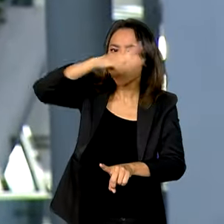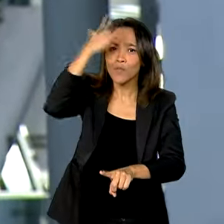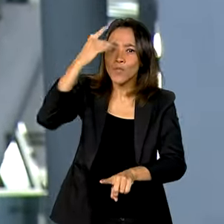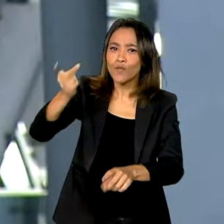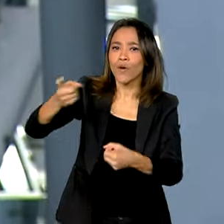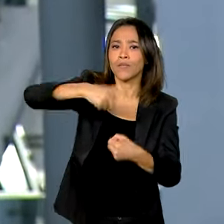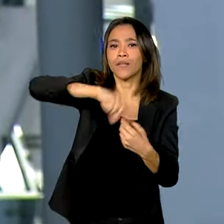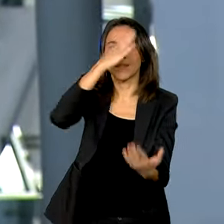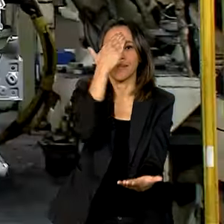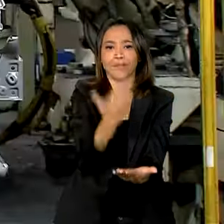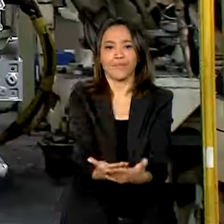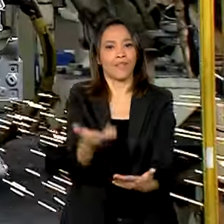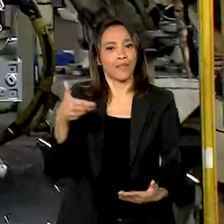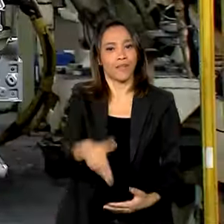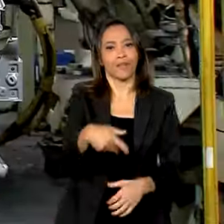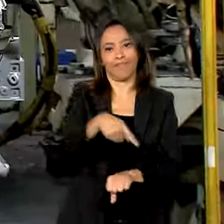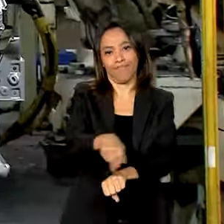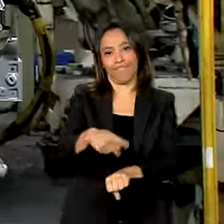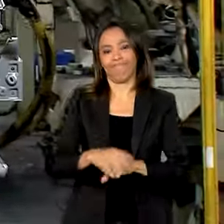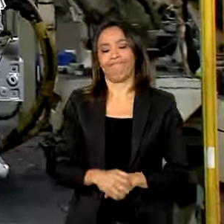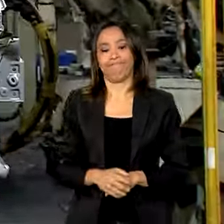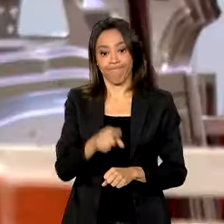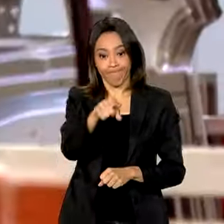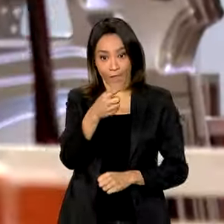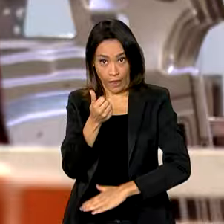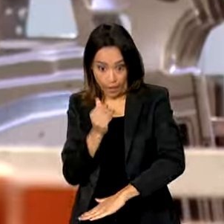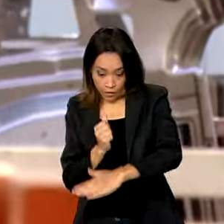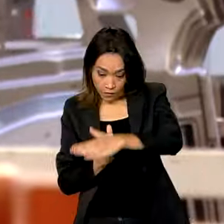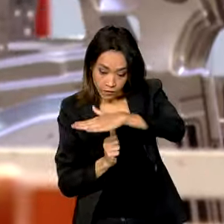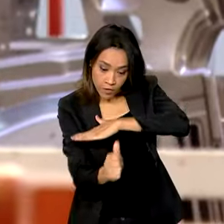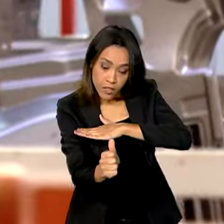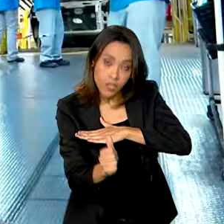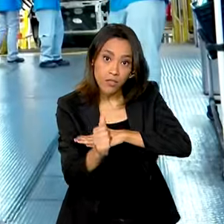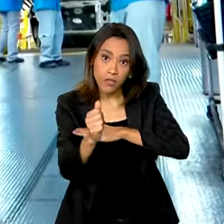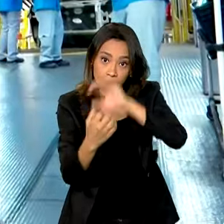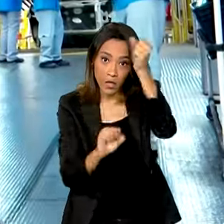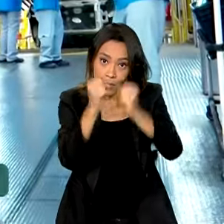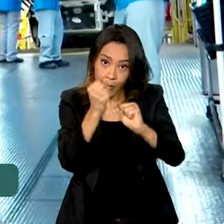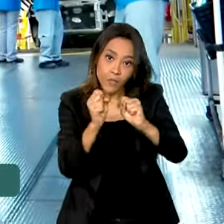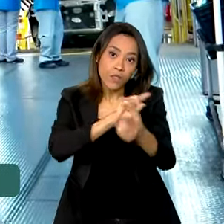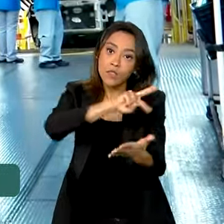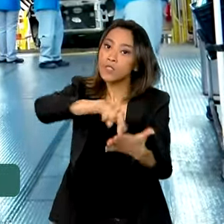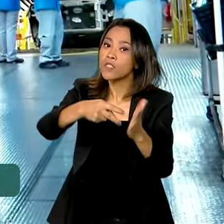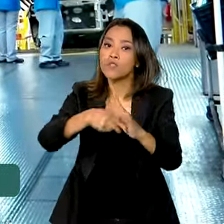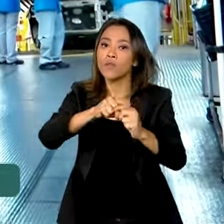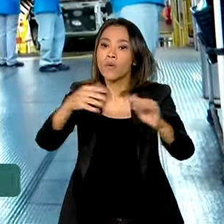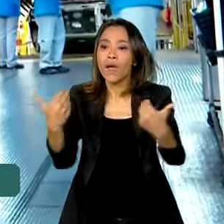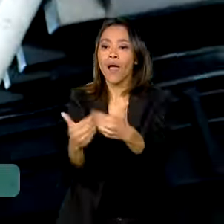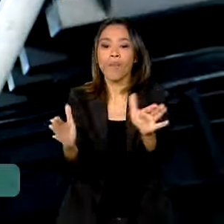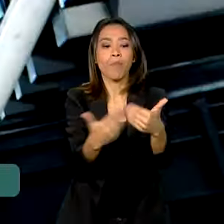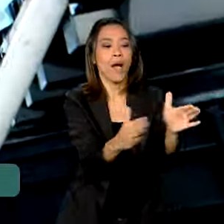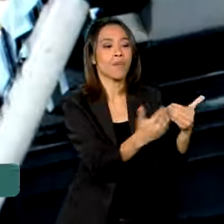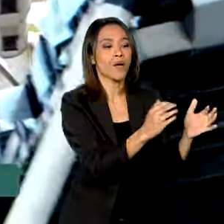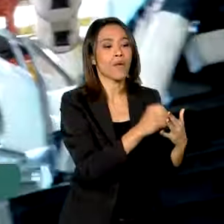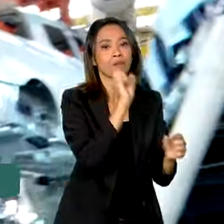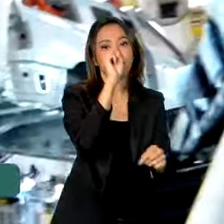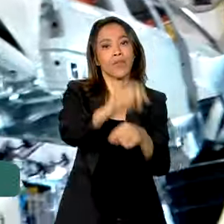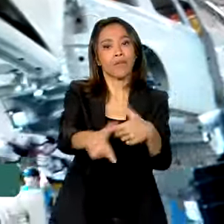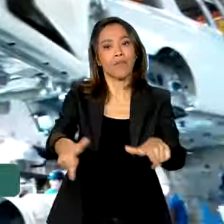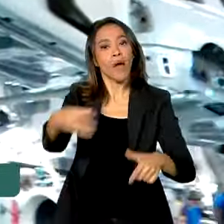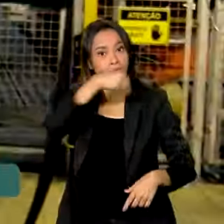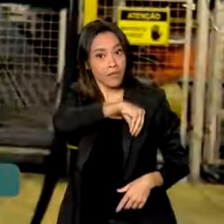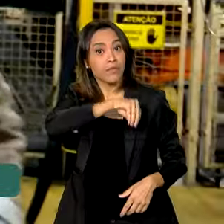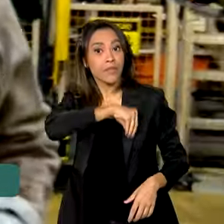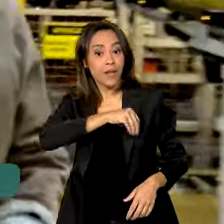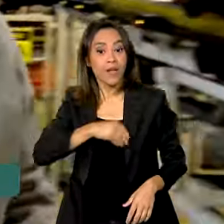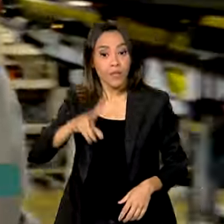acreditar nesse país. Investir na indústria também é gerar emprego e renda para os trabalhadores. E isso a